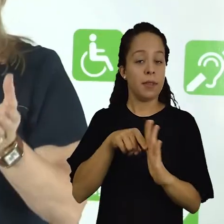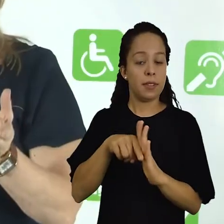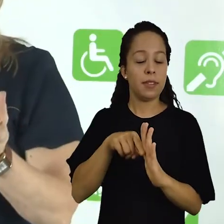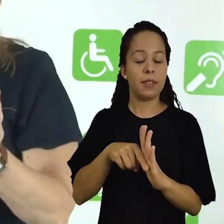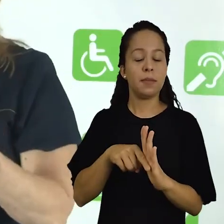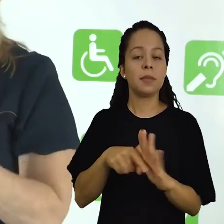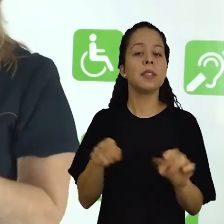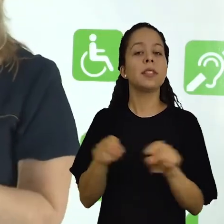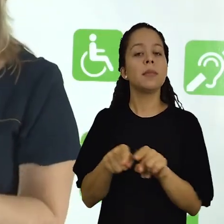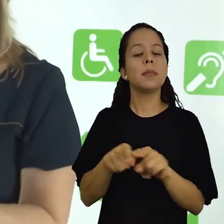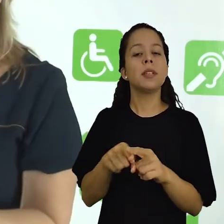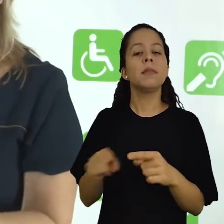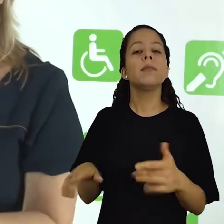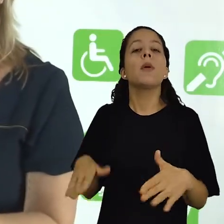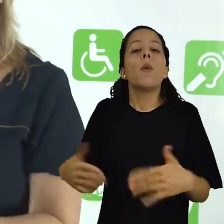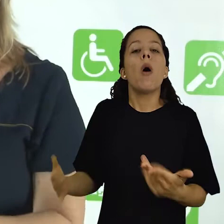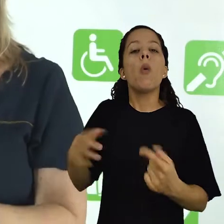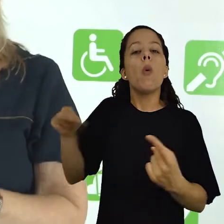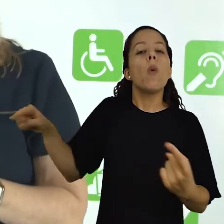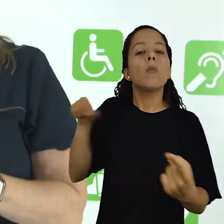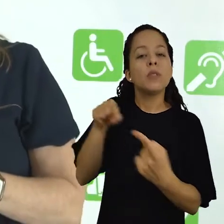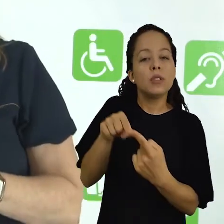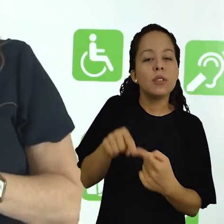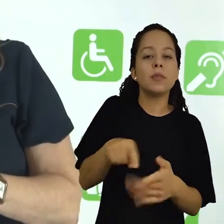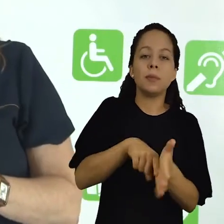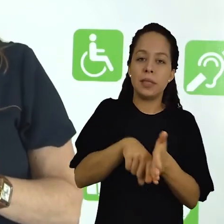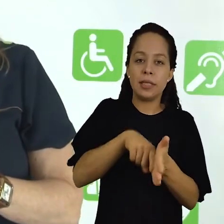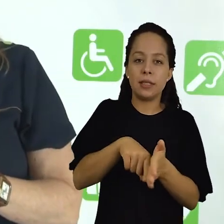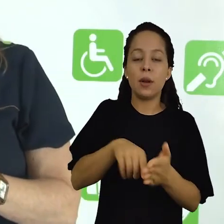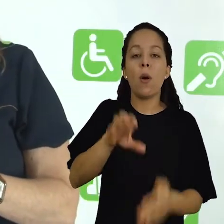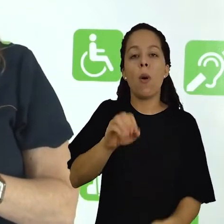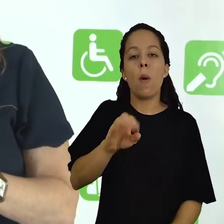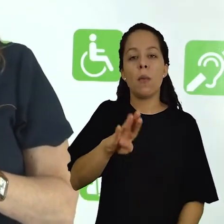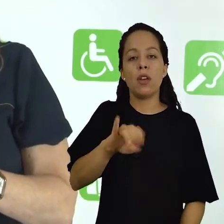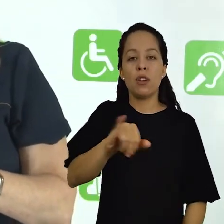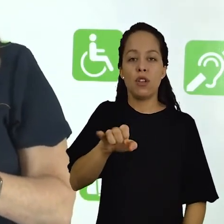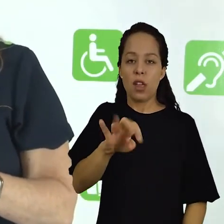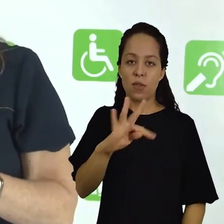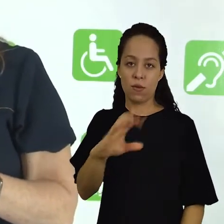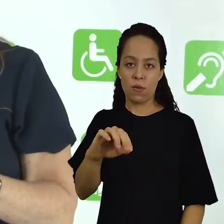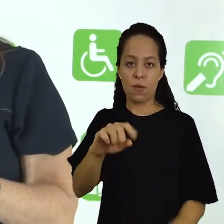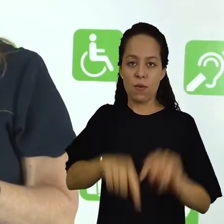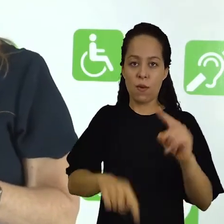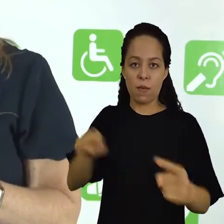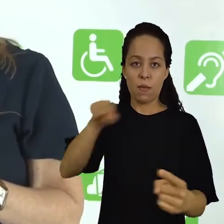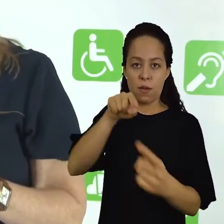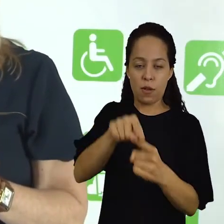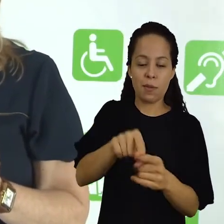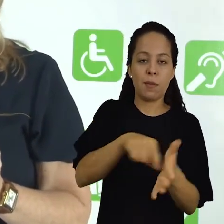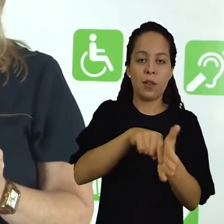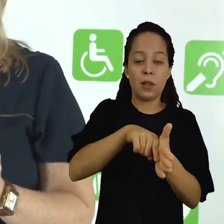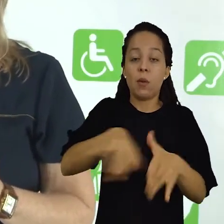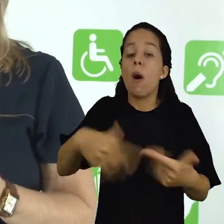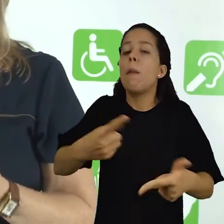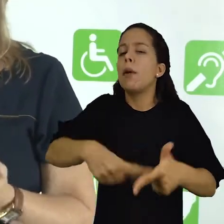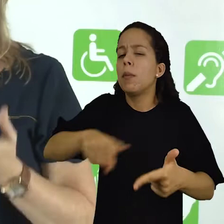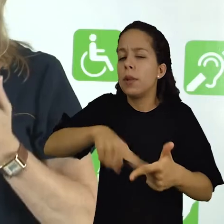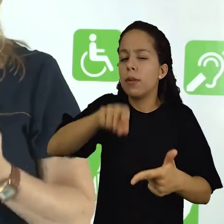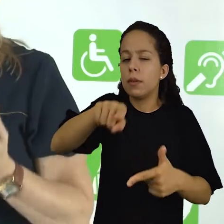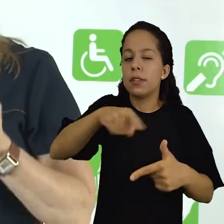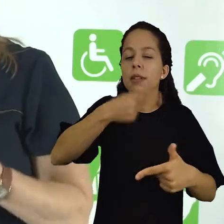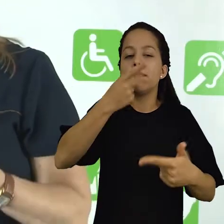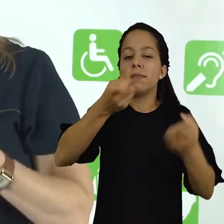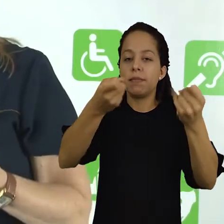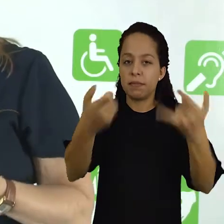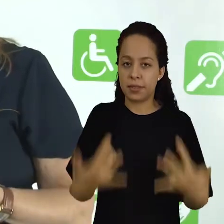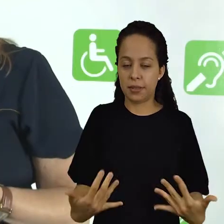qual é o tema que você vai pesquisar e qual o objeto de pesquisa, o problema de pesquisa sobre o